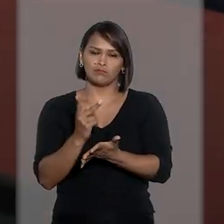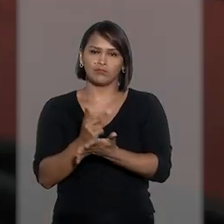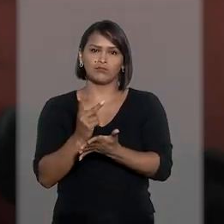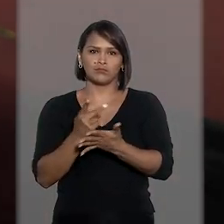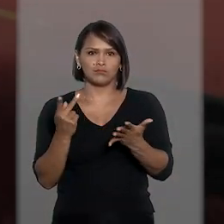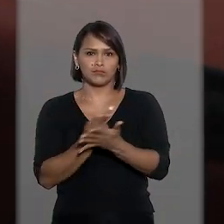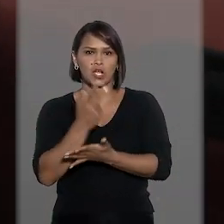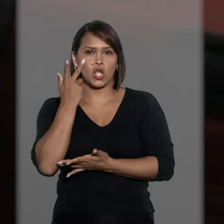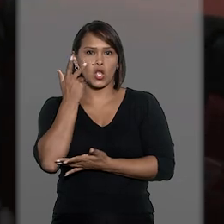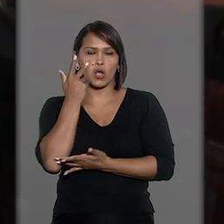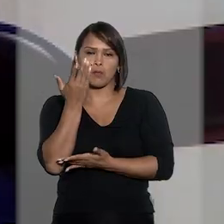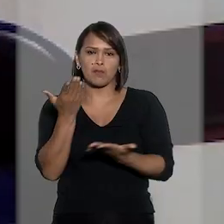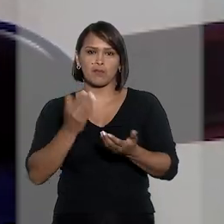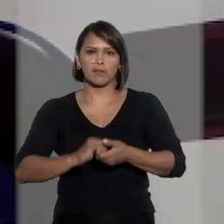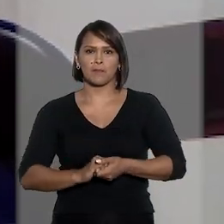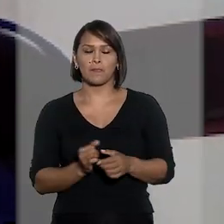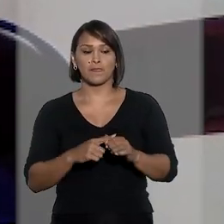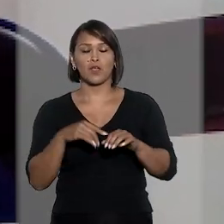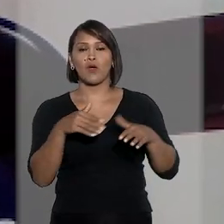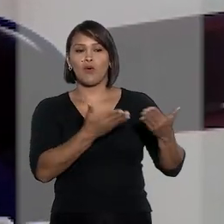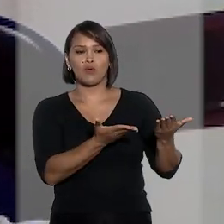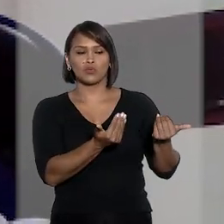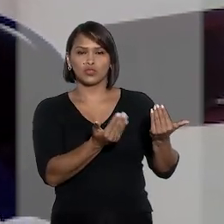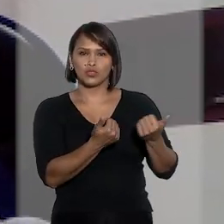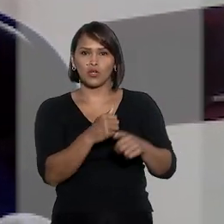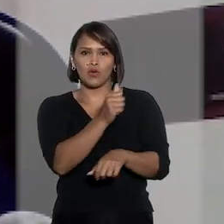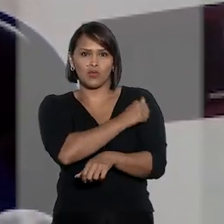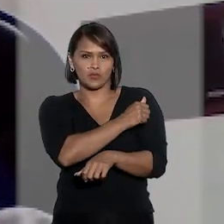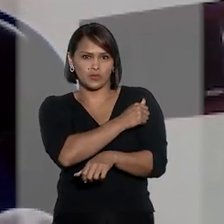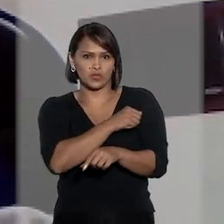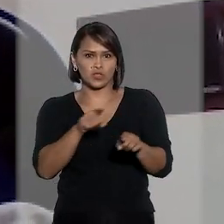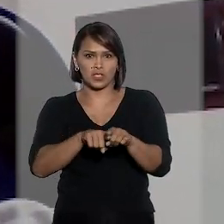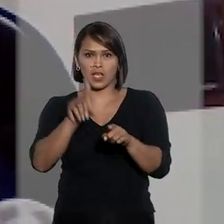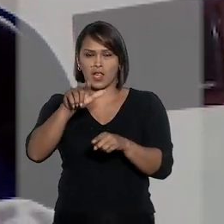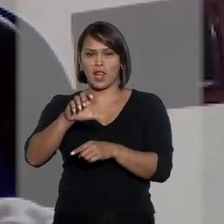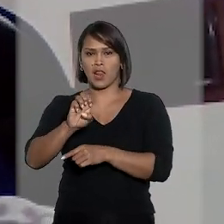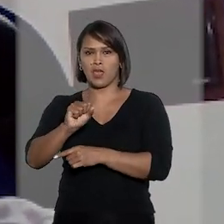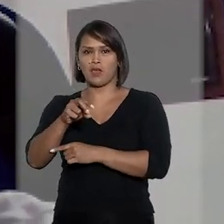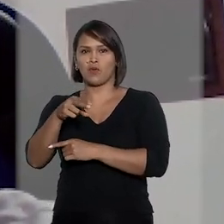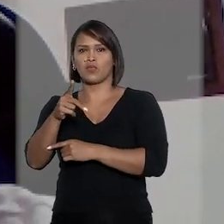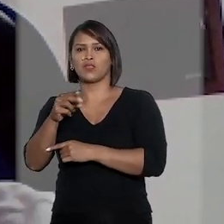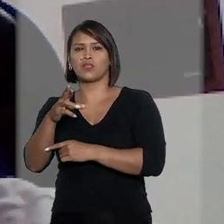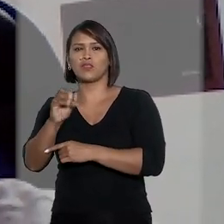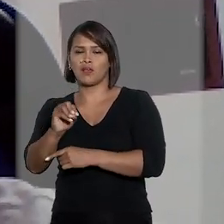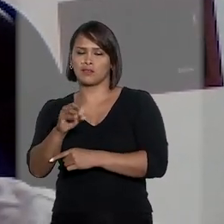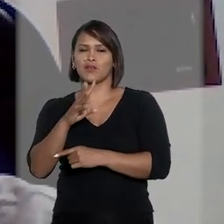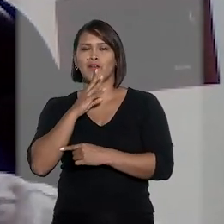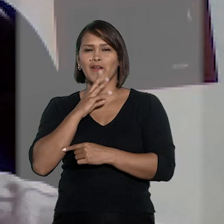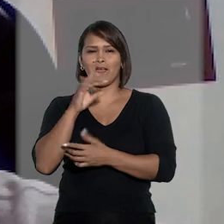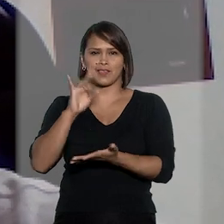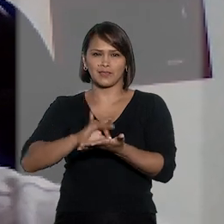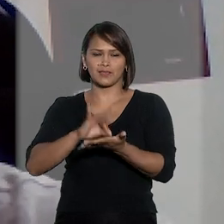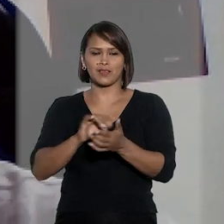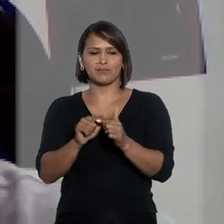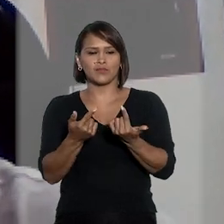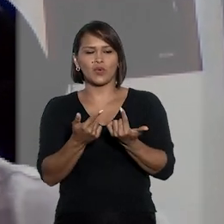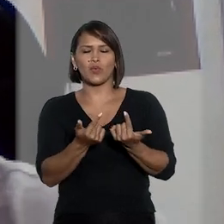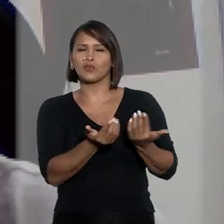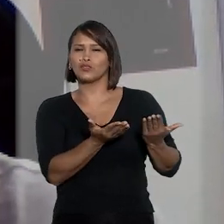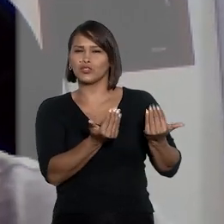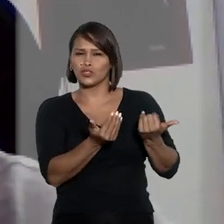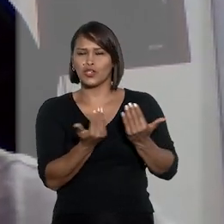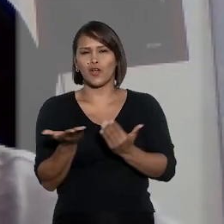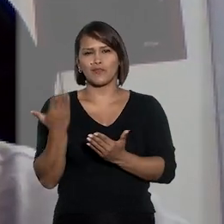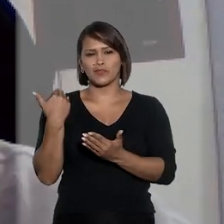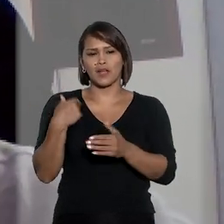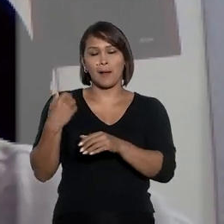ainda são muito comuns. O estudante universitário Leonardo Ebani Parada conhece bem essa realidade. Quando ainda